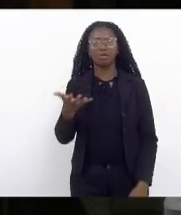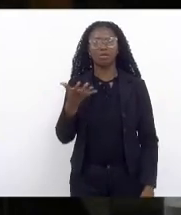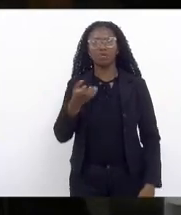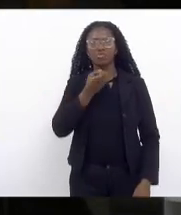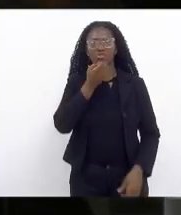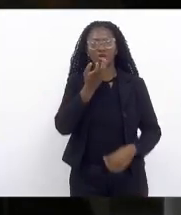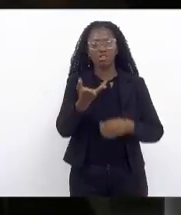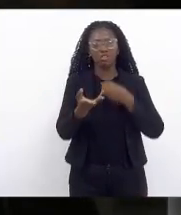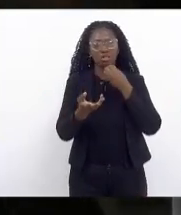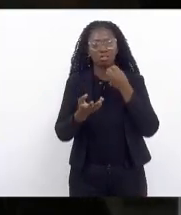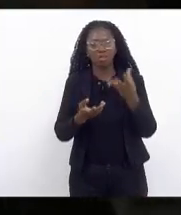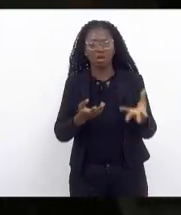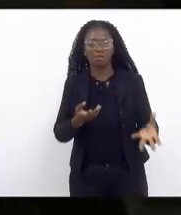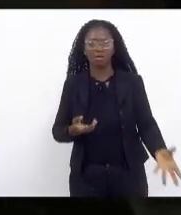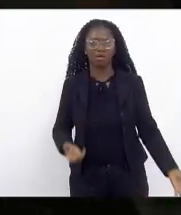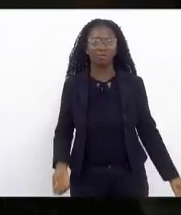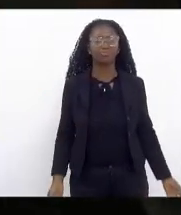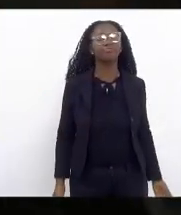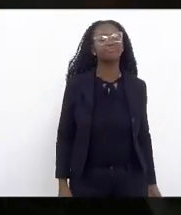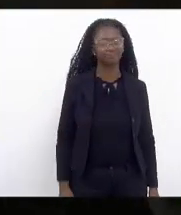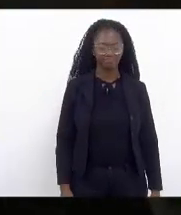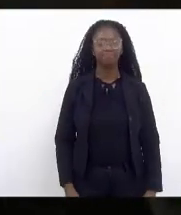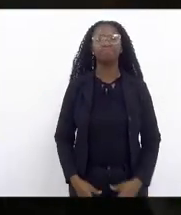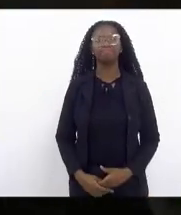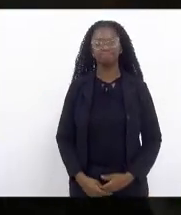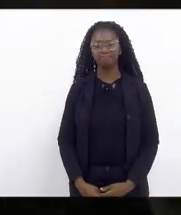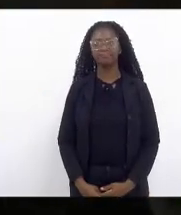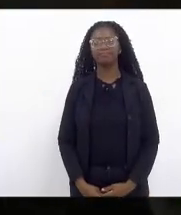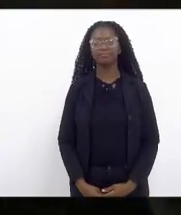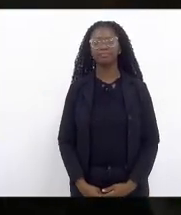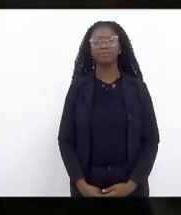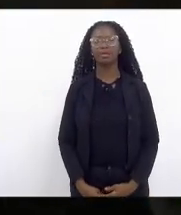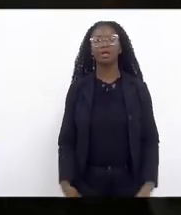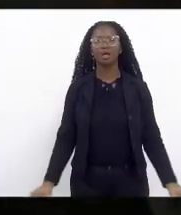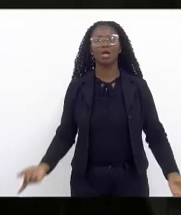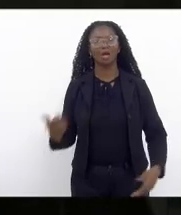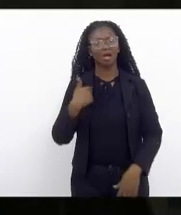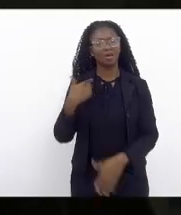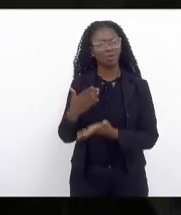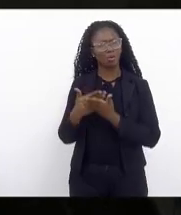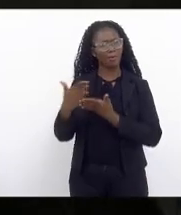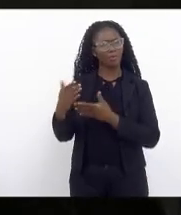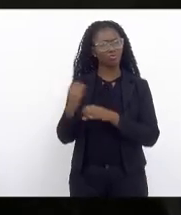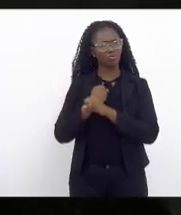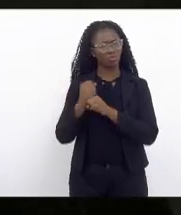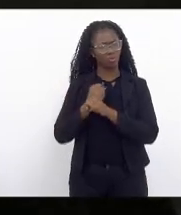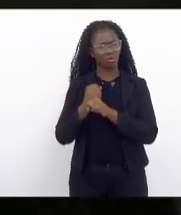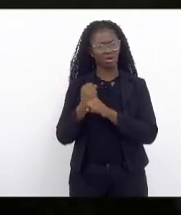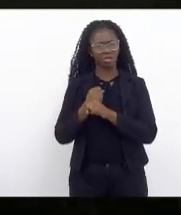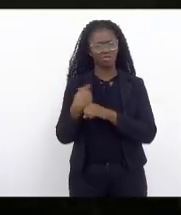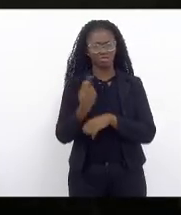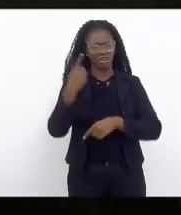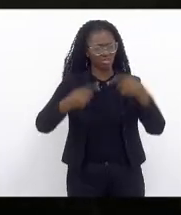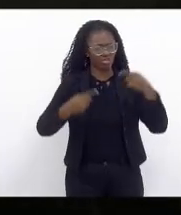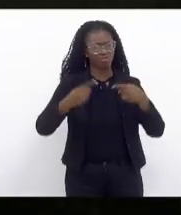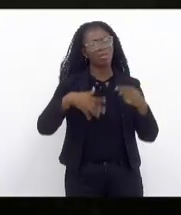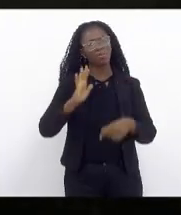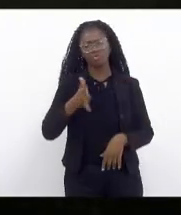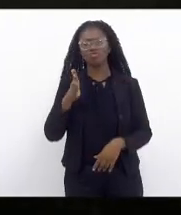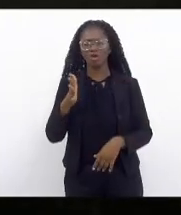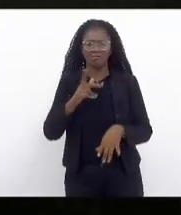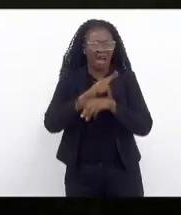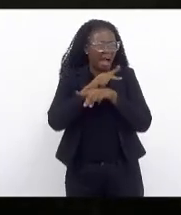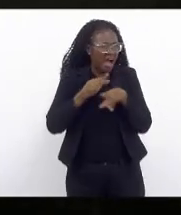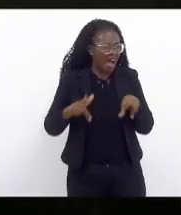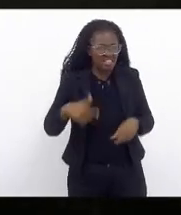desabafo presidente é eu estou desde o começo do ano a gente até já discutiu isso aqui várias